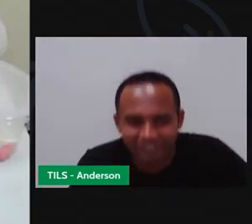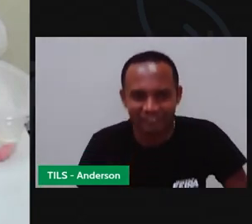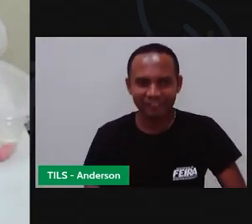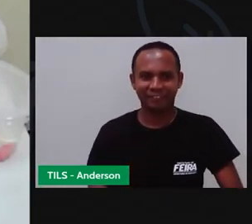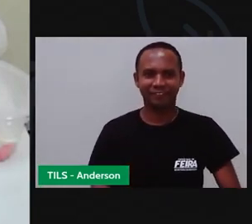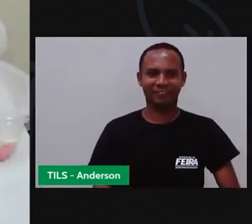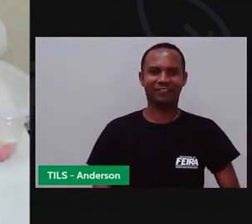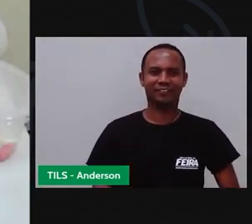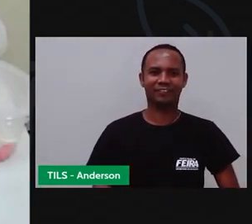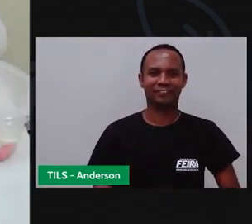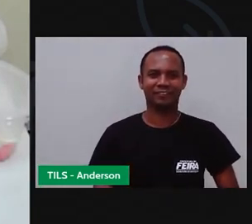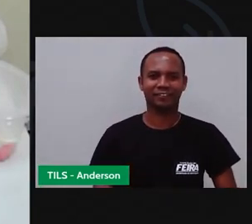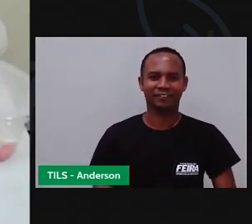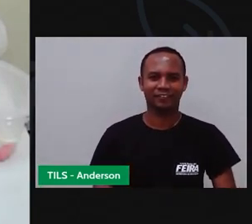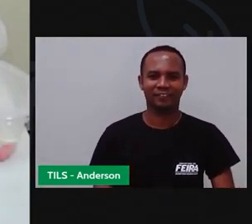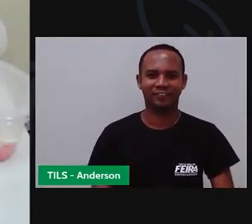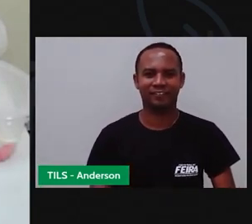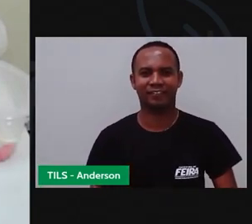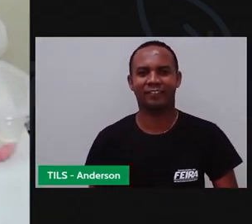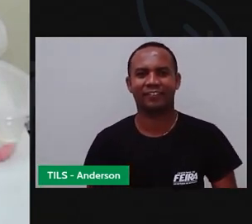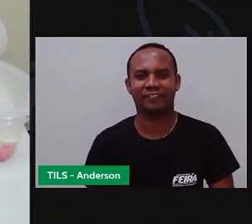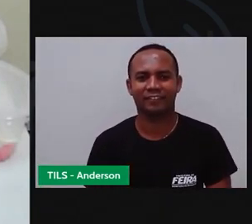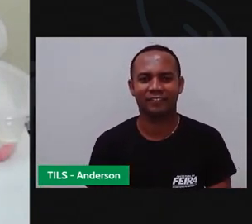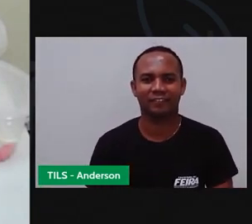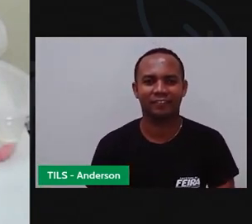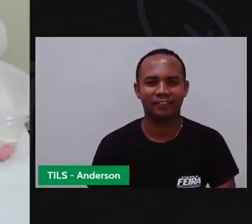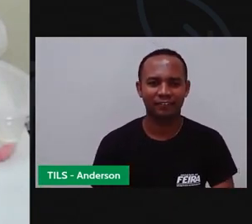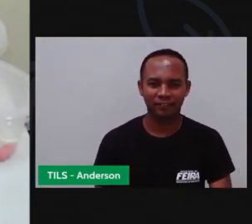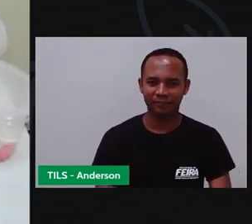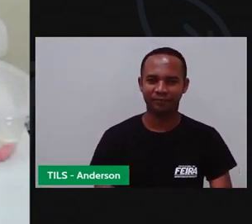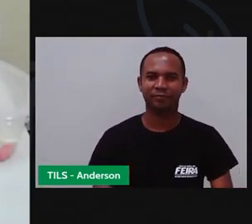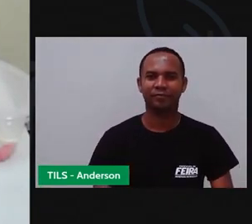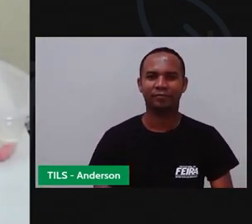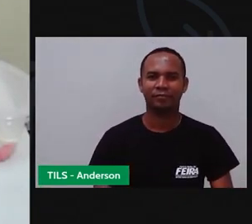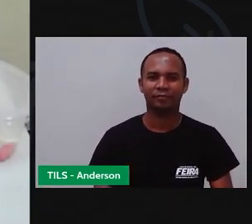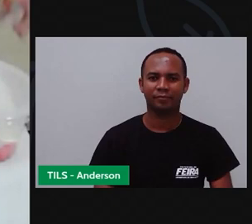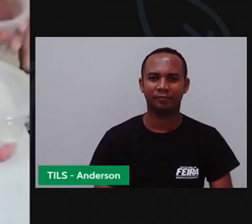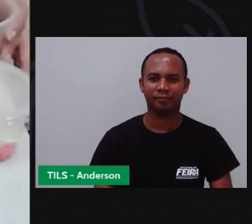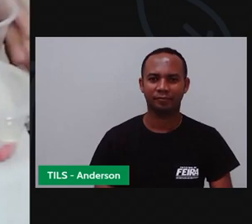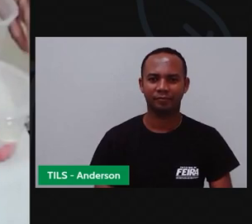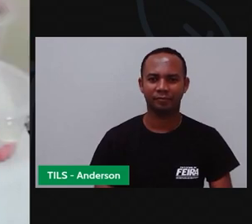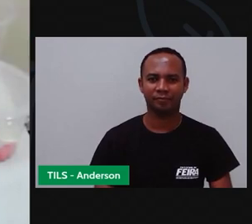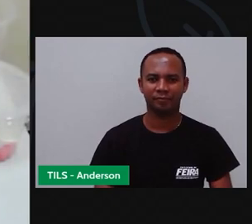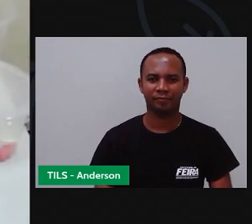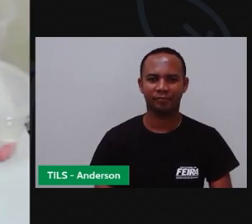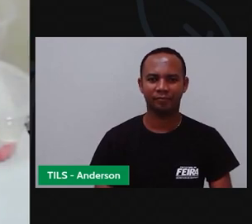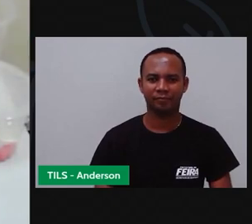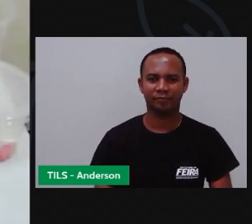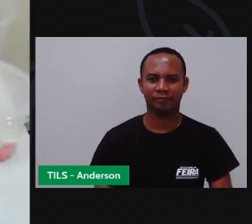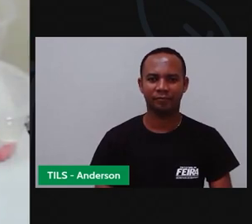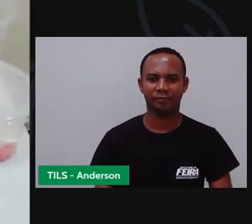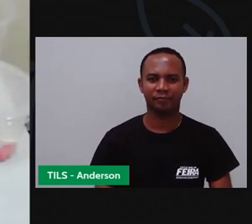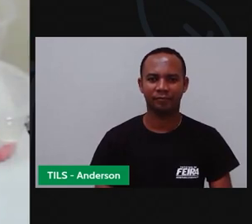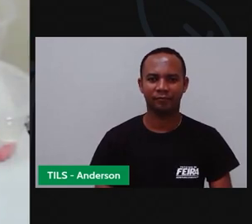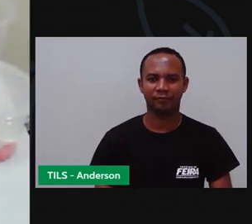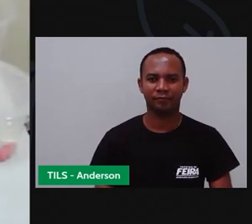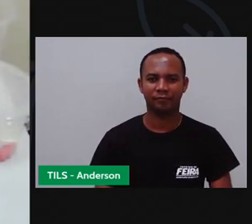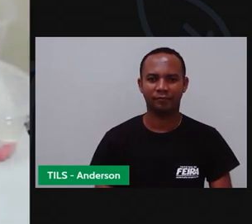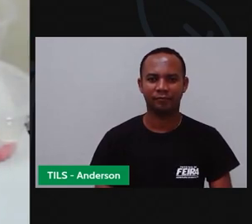jardimzinho Vou botar aqui Peça da floresta Ó Da árvore Tá vendo? O que mais a gente pode colocar Próximo da árvore? O quê?